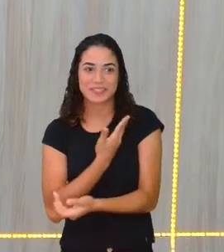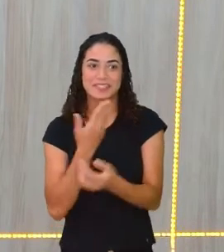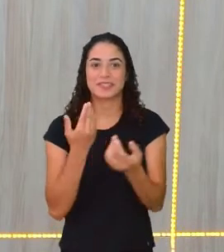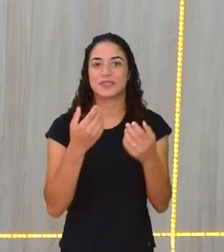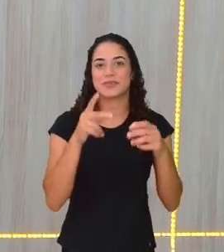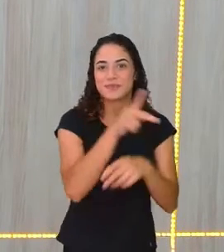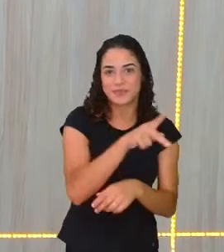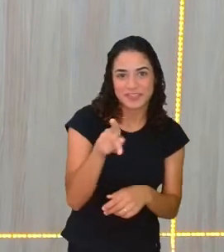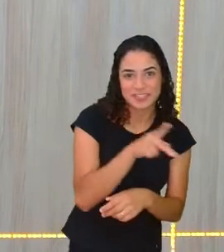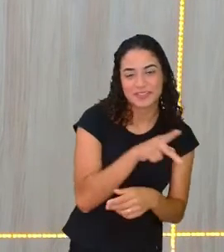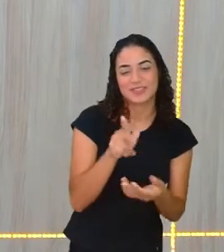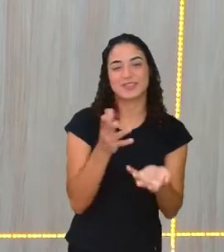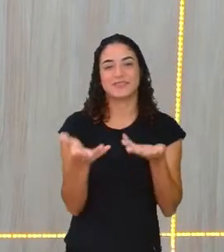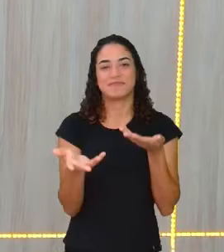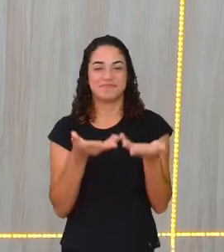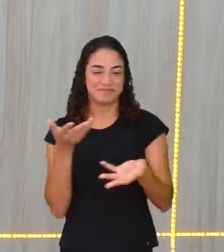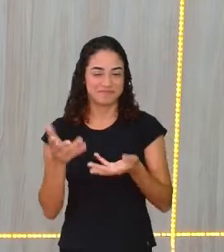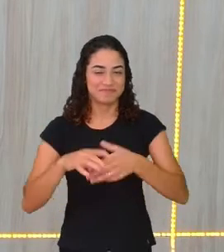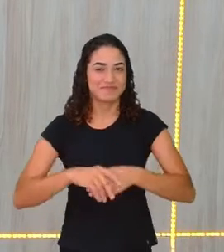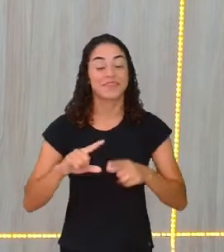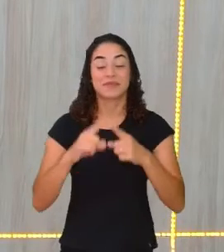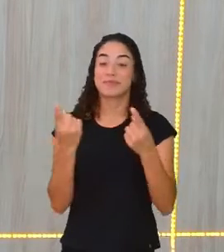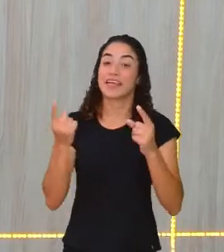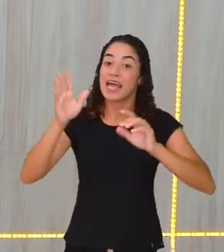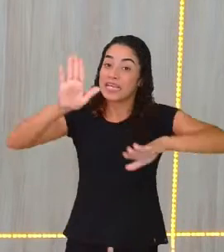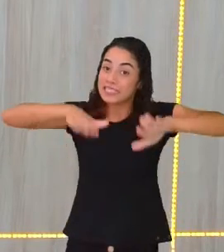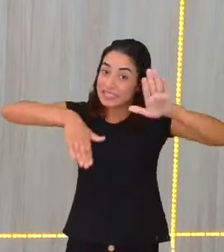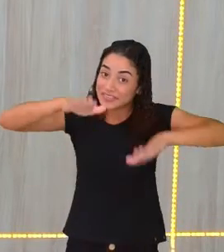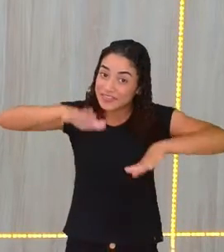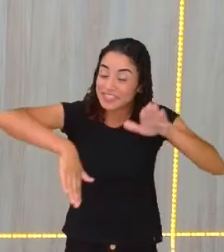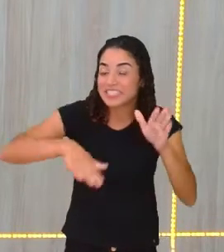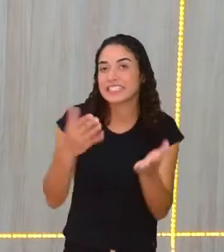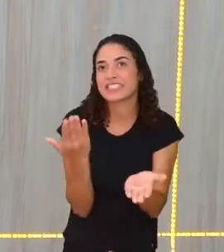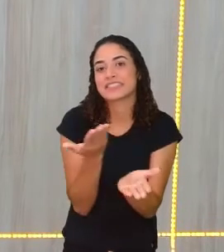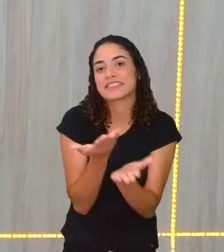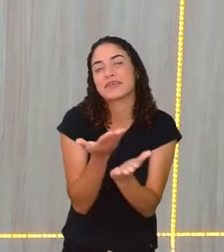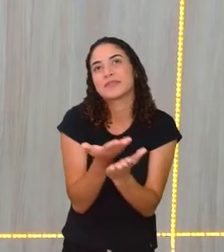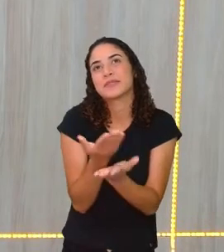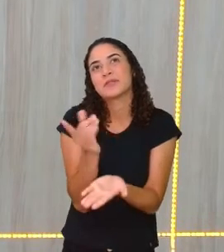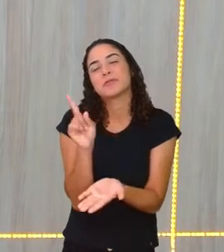com os professores, mas, às vezes, não é? As aulas são